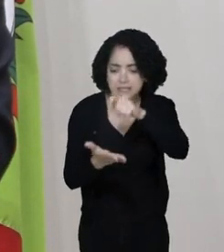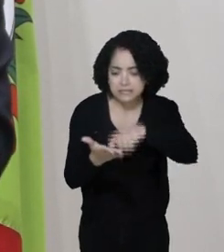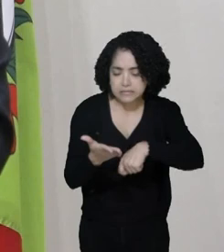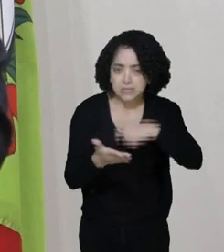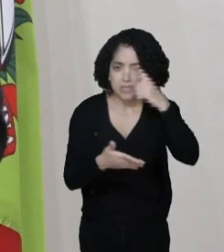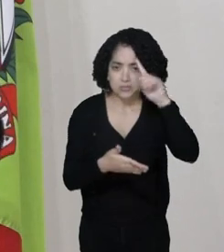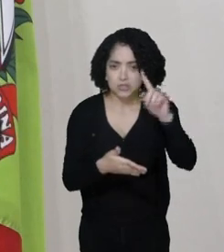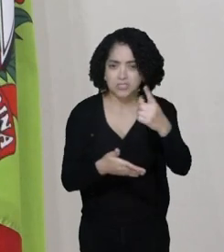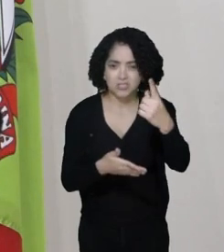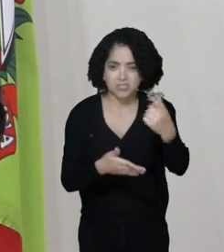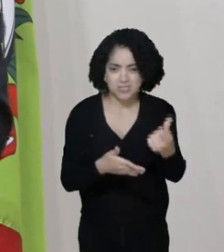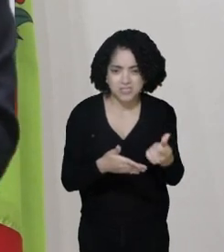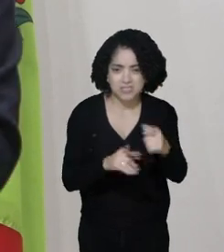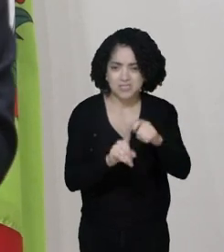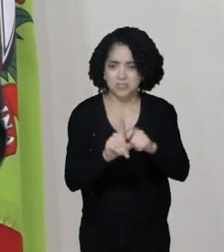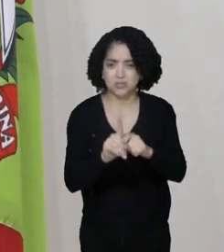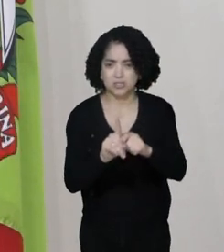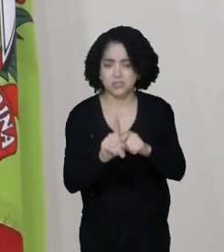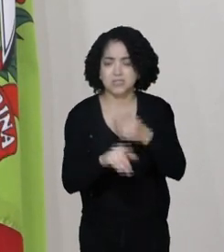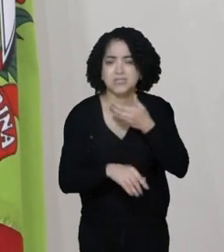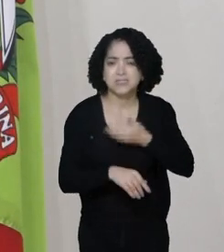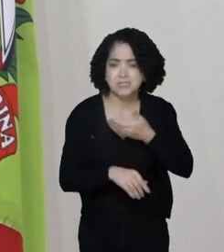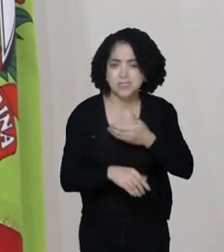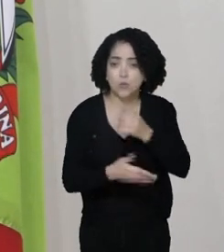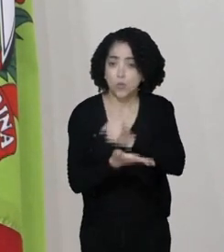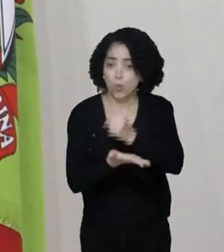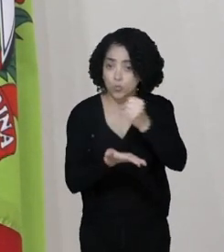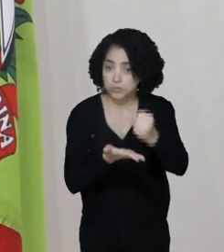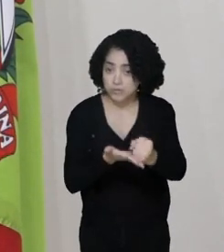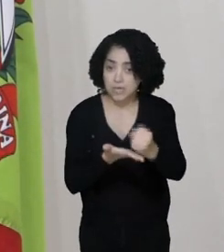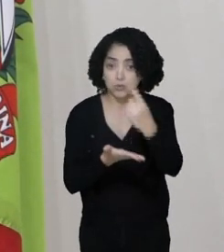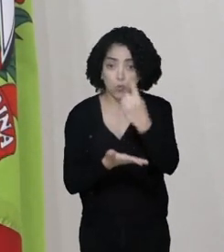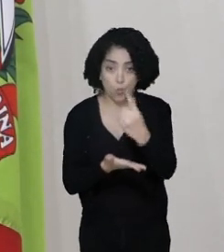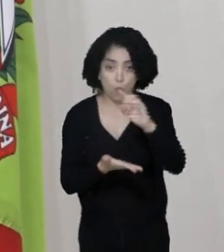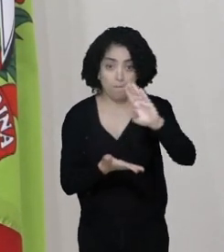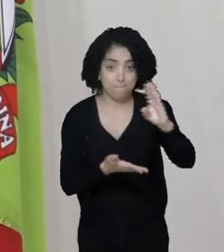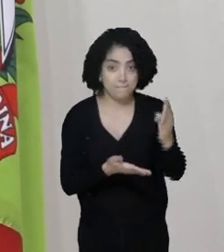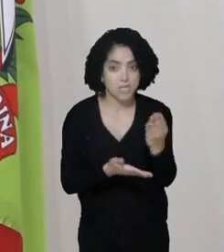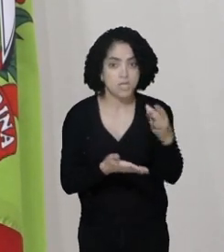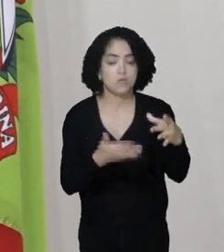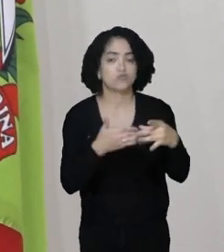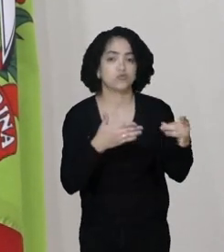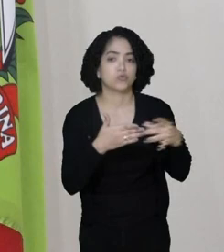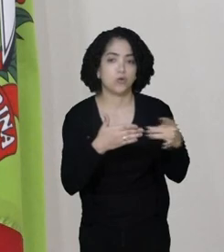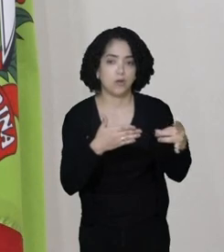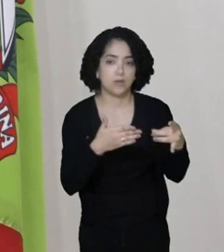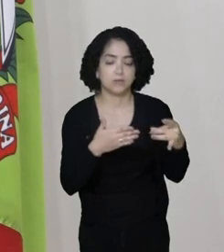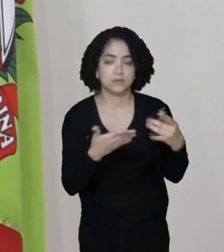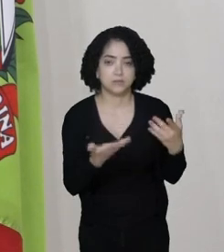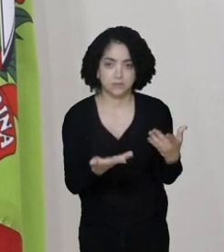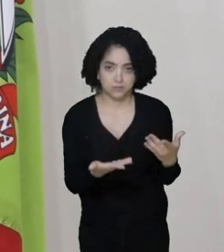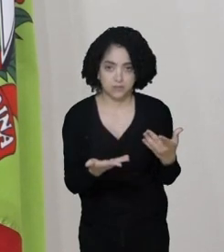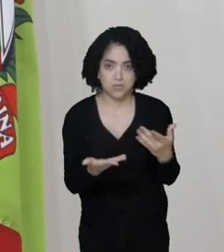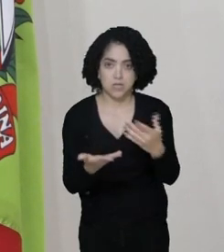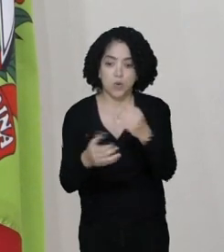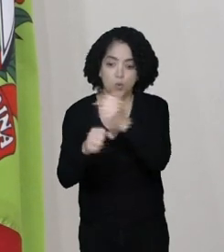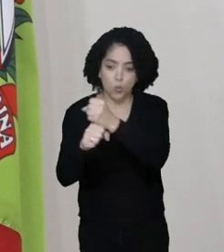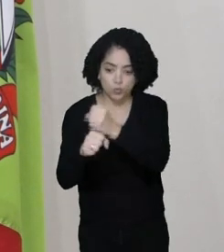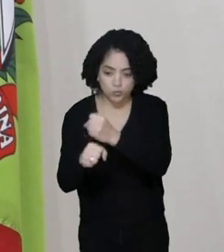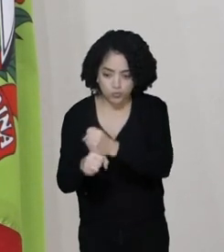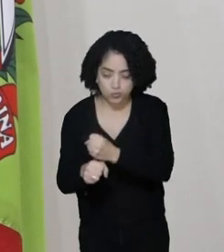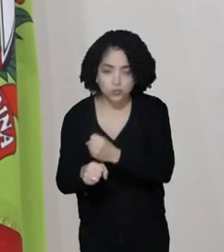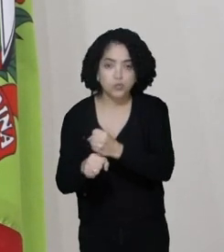16 de dezembro, um contrato de um bilhão de dólares para construir um